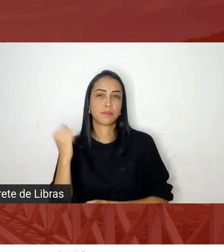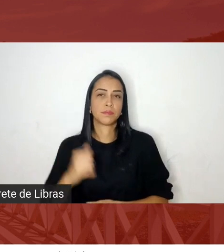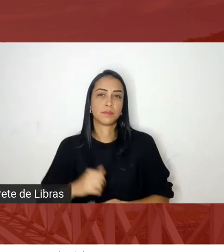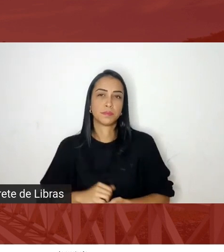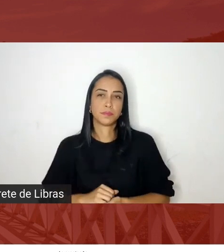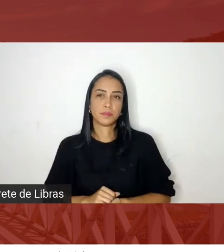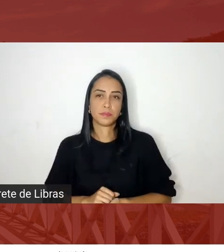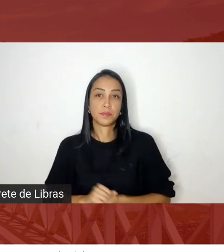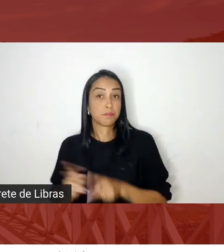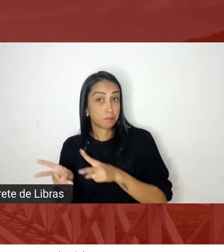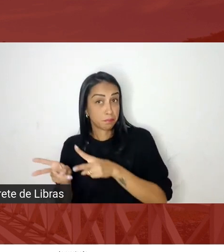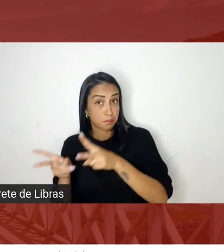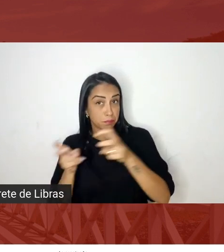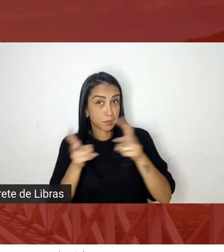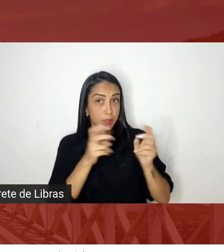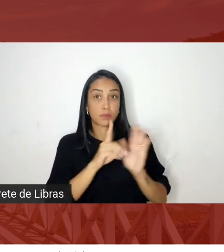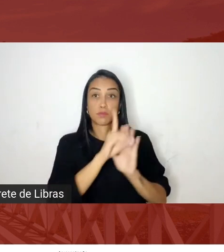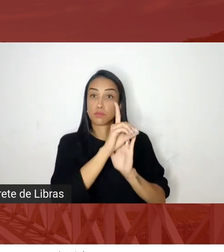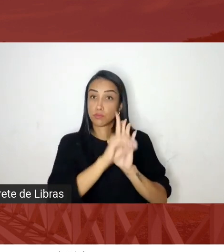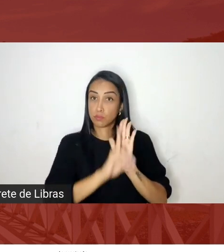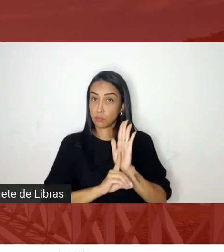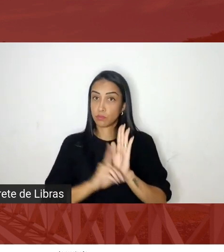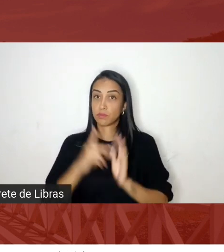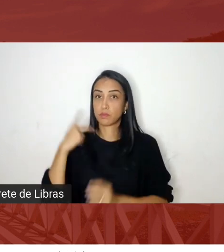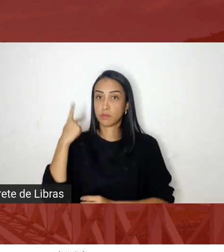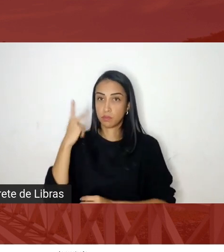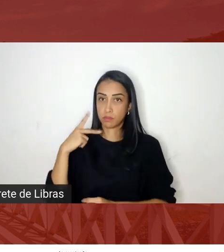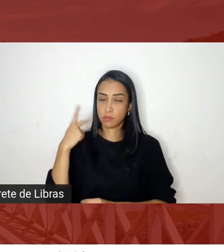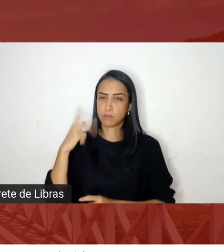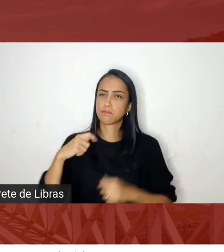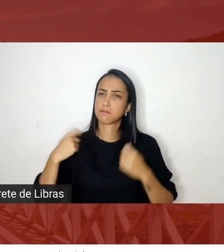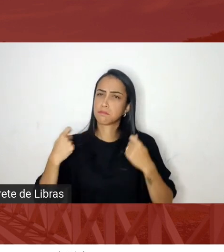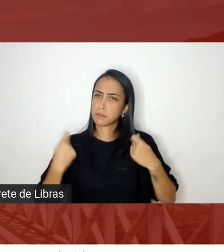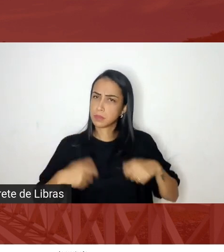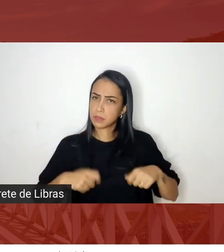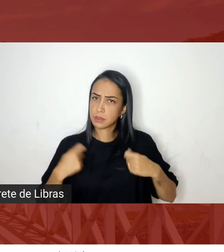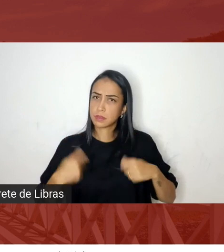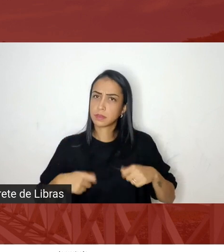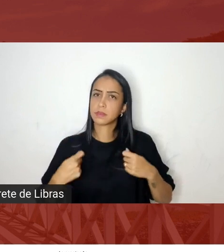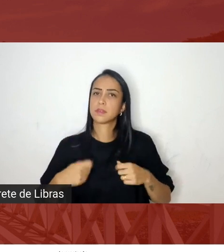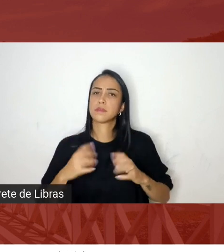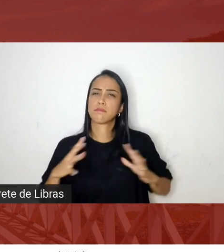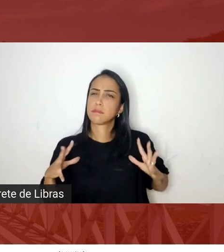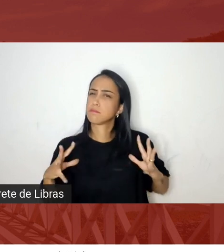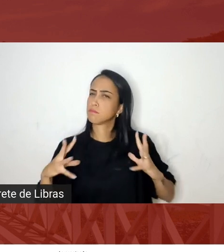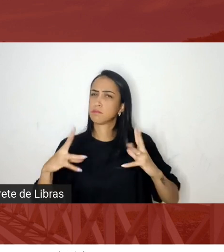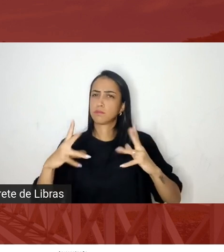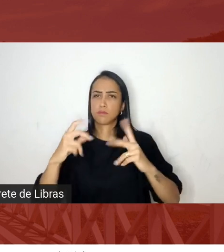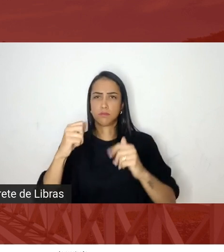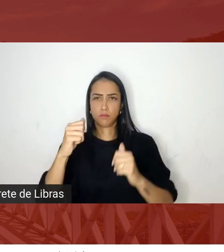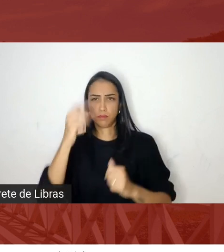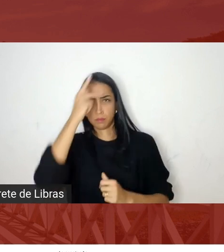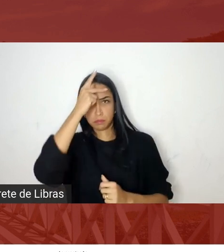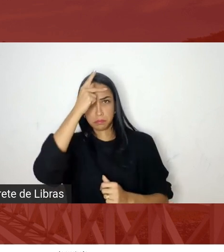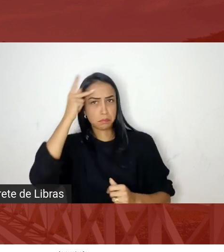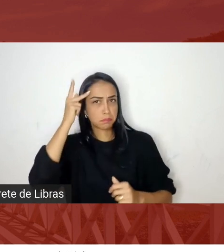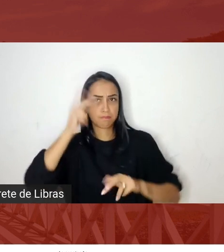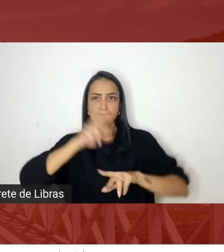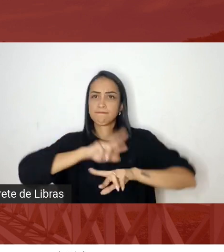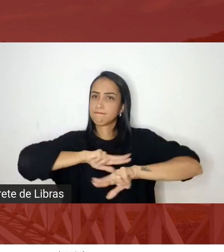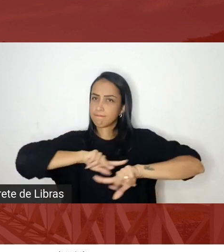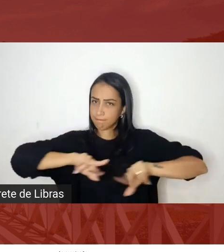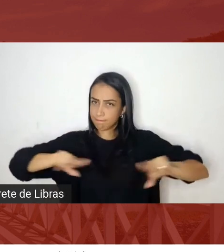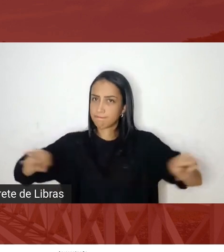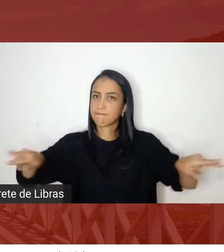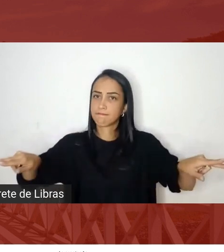direito político deve chegar a todas as as diferenças